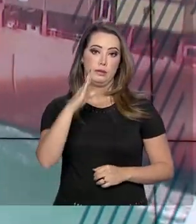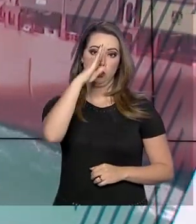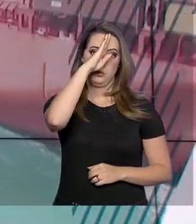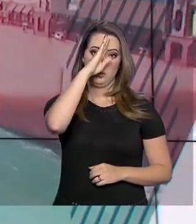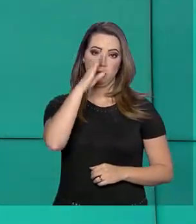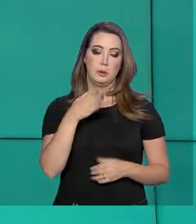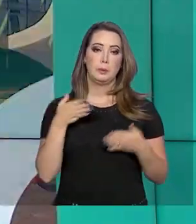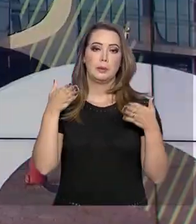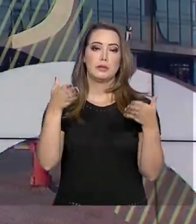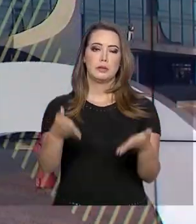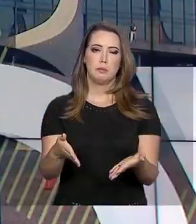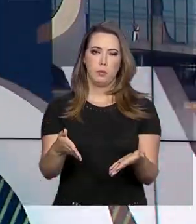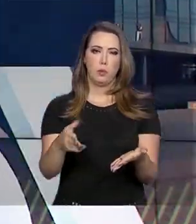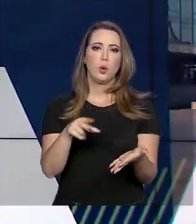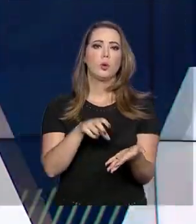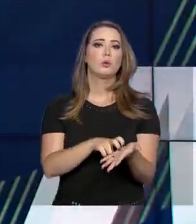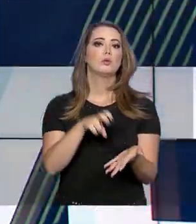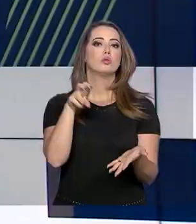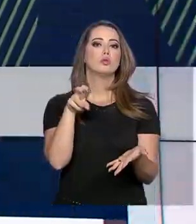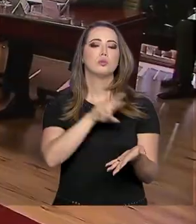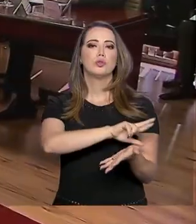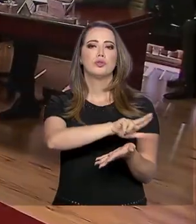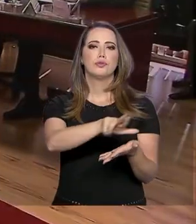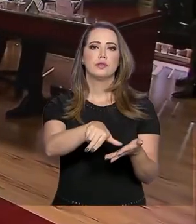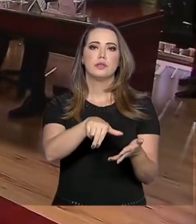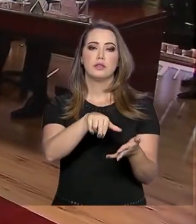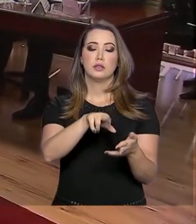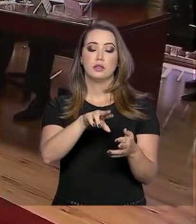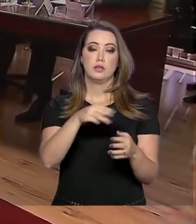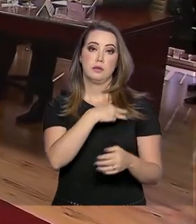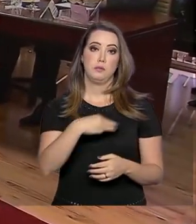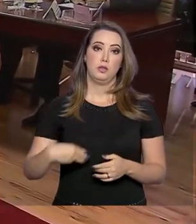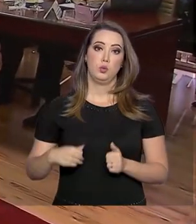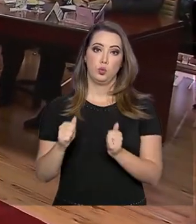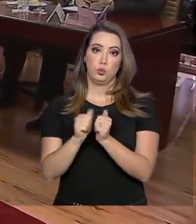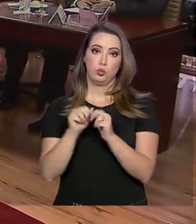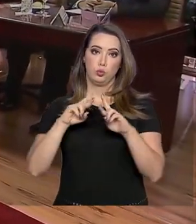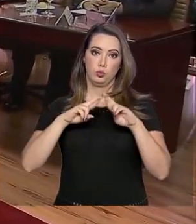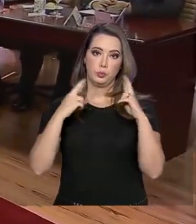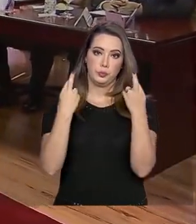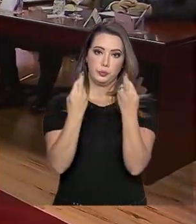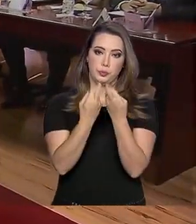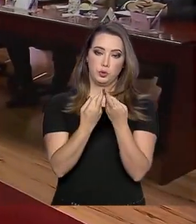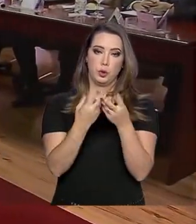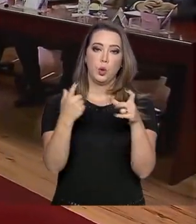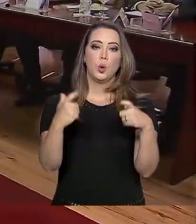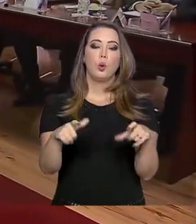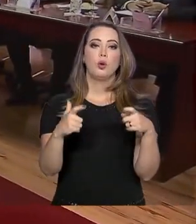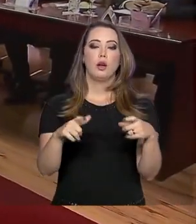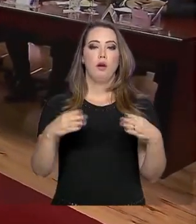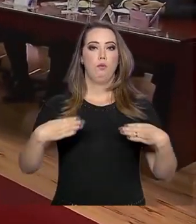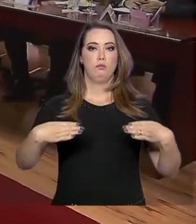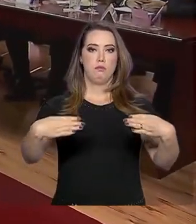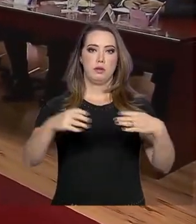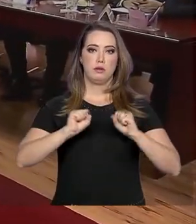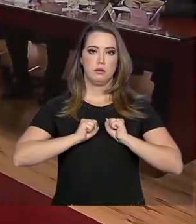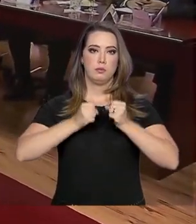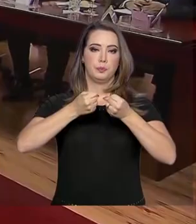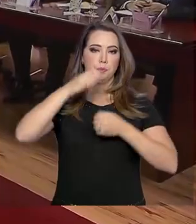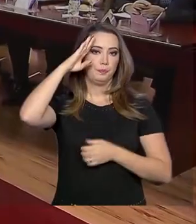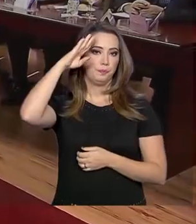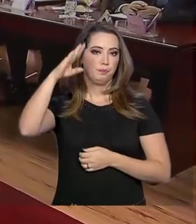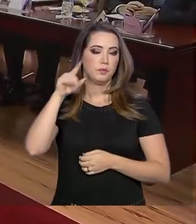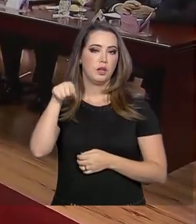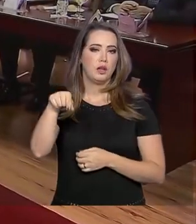Bolsonaro participou pela manhã de uma reunião com vários ministros no Ministério da Defesa. Ele recebeu um relato da situação no estado do